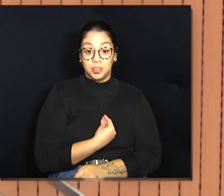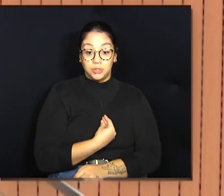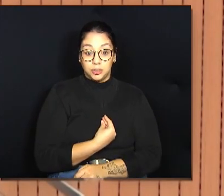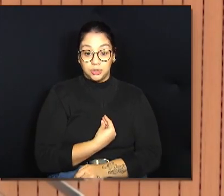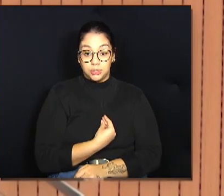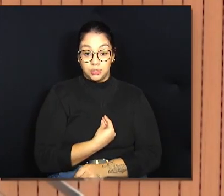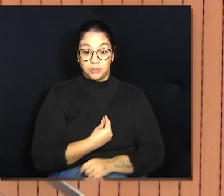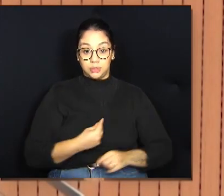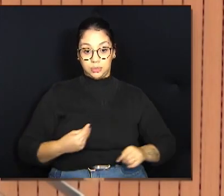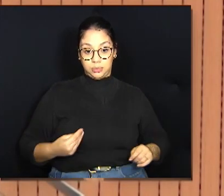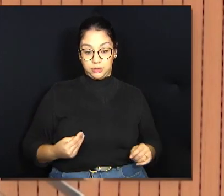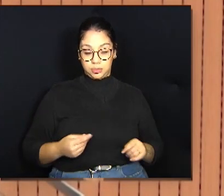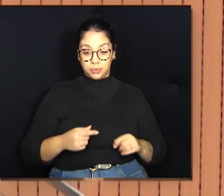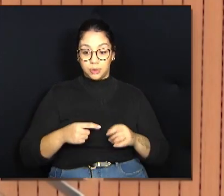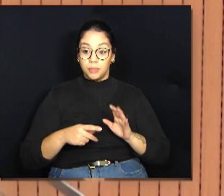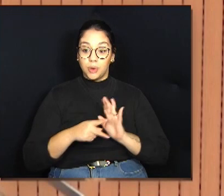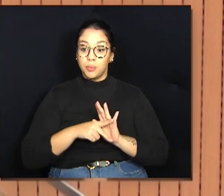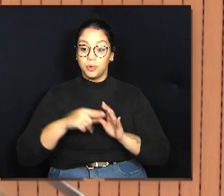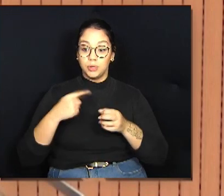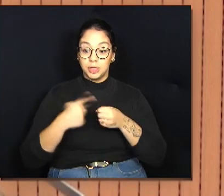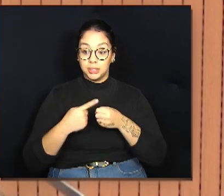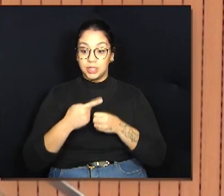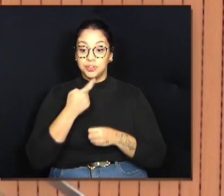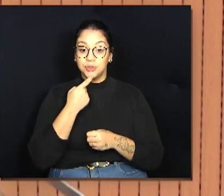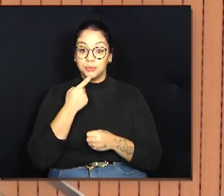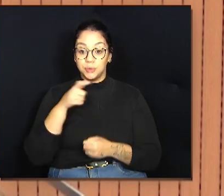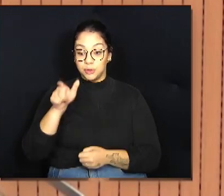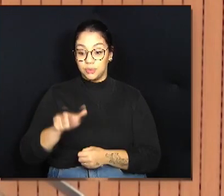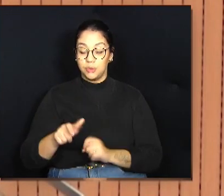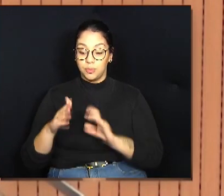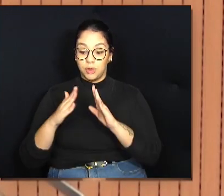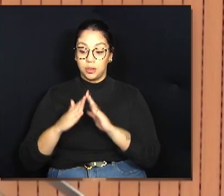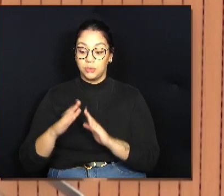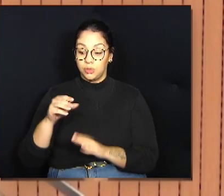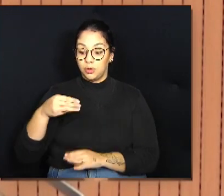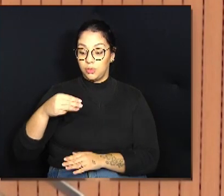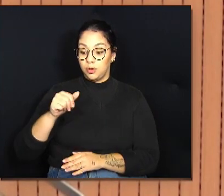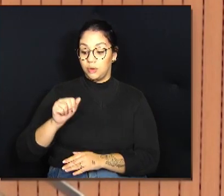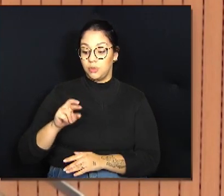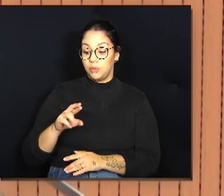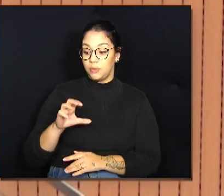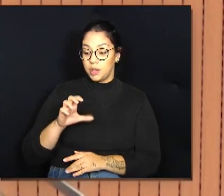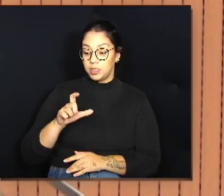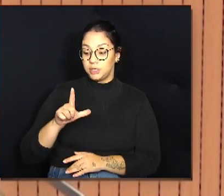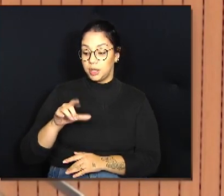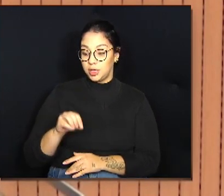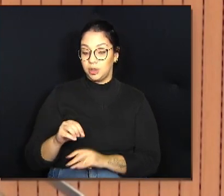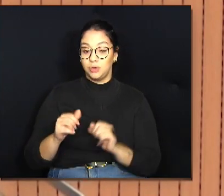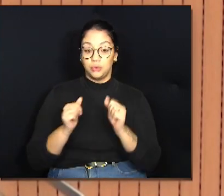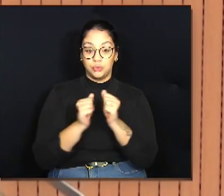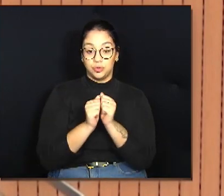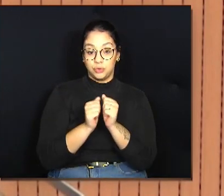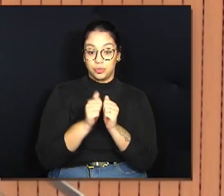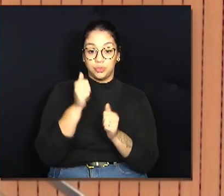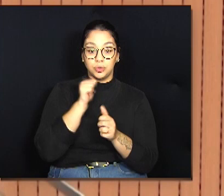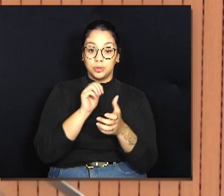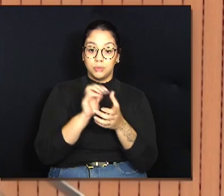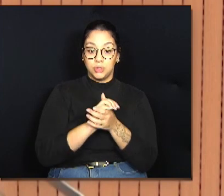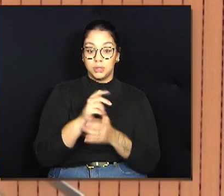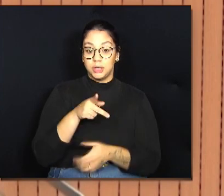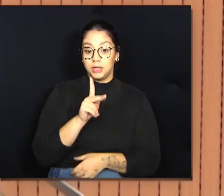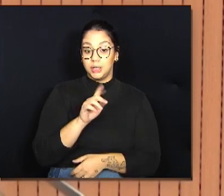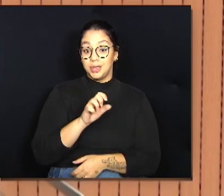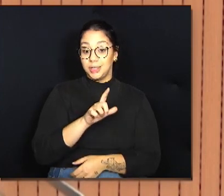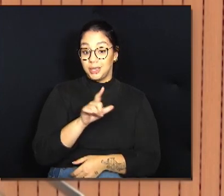de Campinas, o morador Marcelo, junto com a sua esposa Kelly, que, naquele